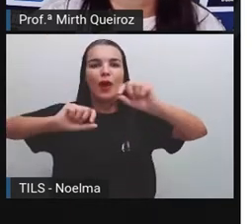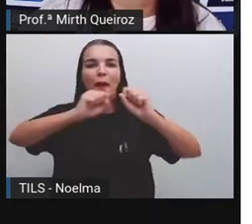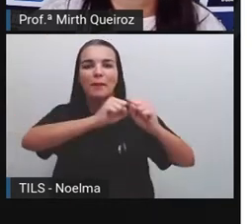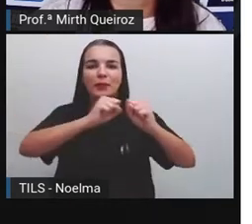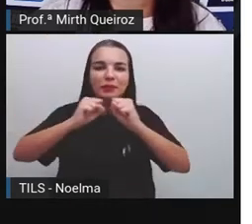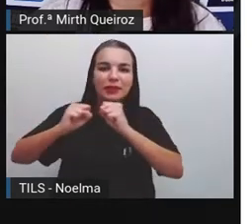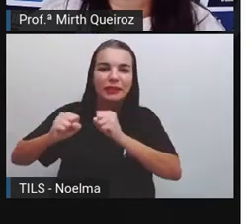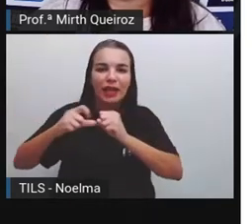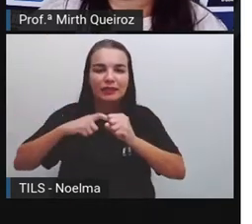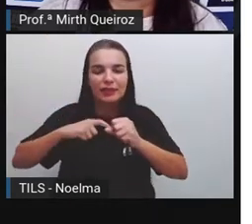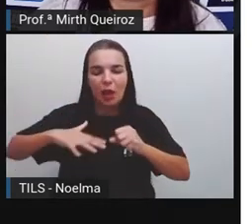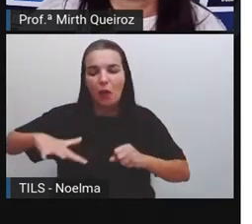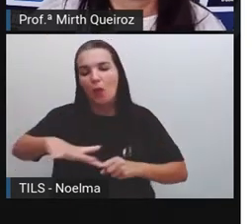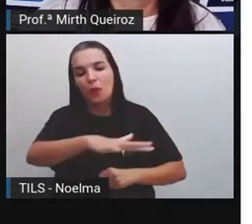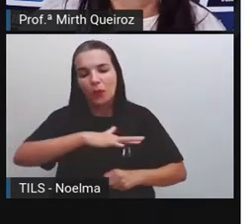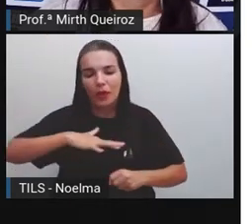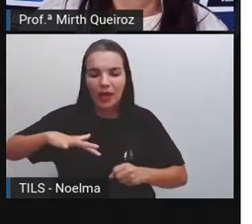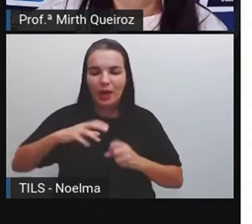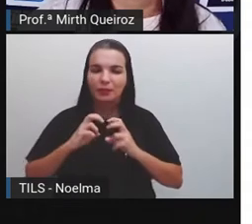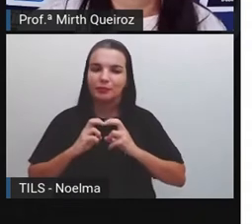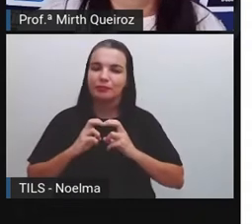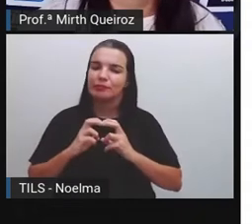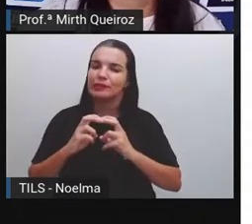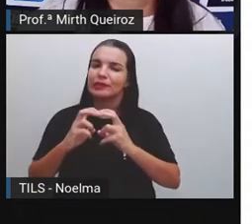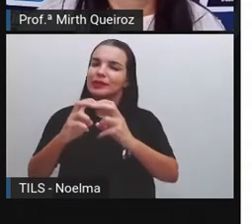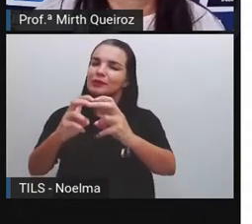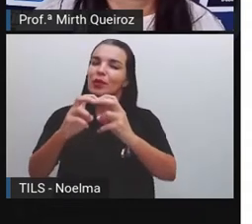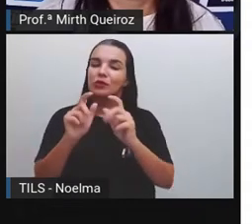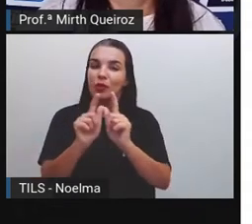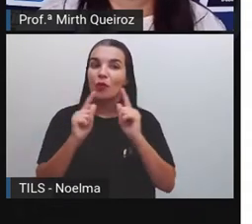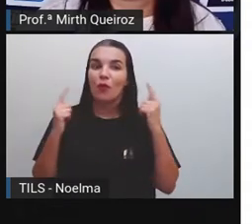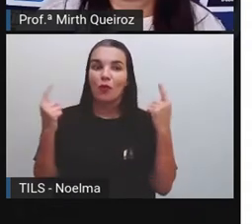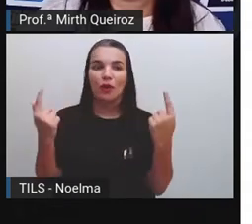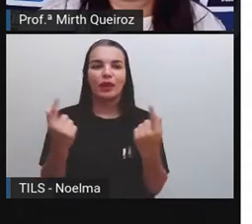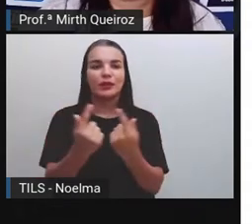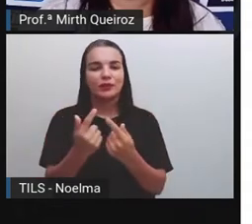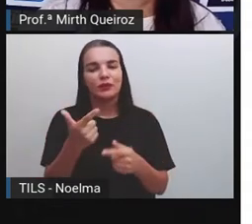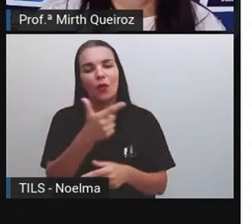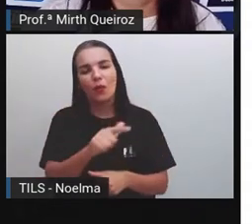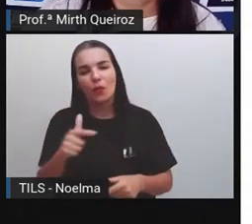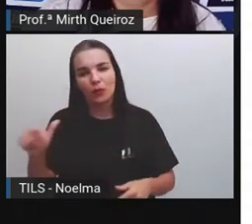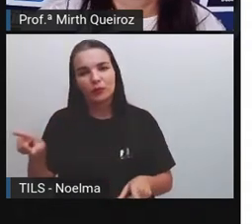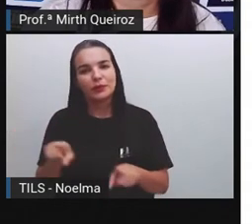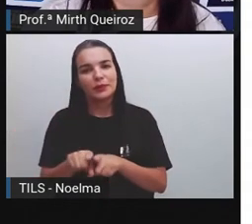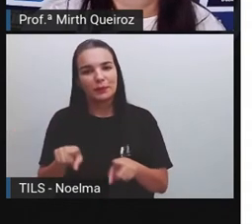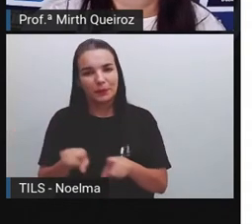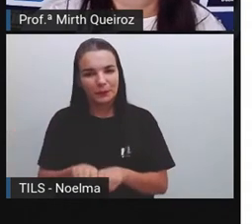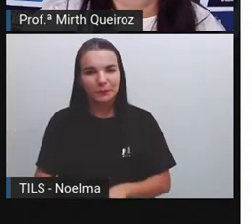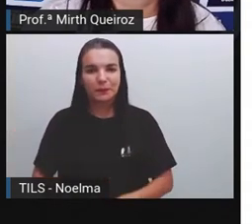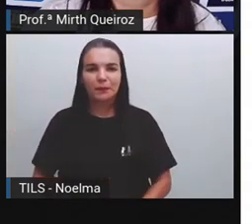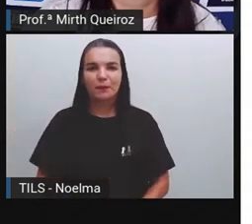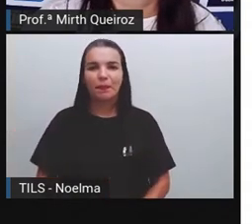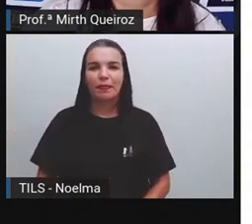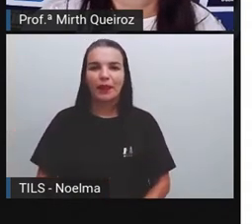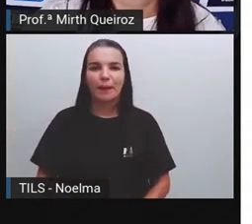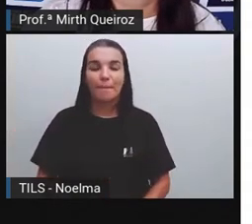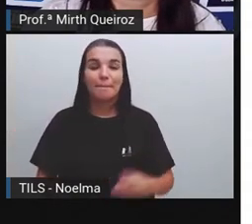possibilidade do campo de transporte, e aí começaram a surgir outros tipos de transportes.